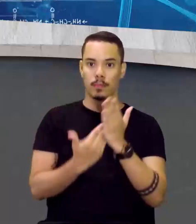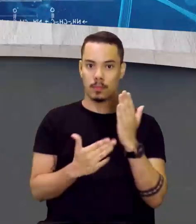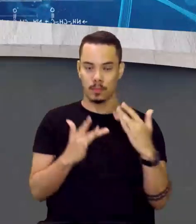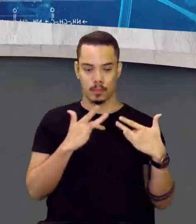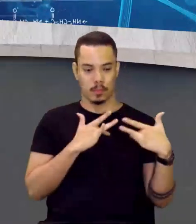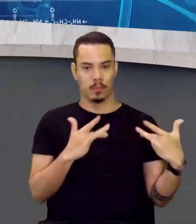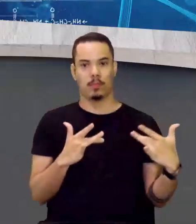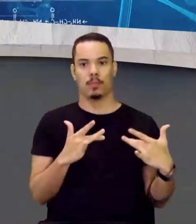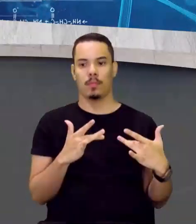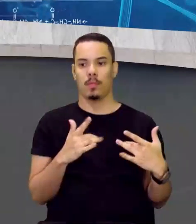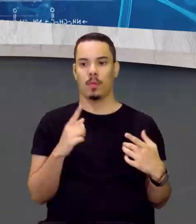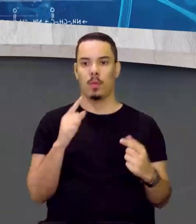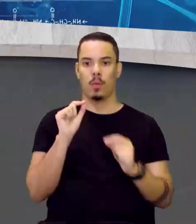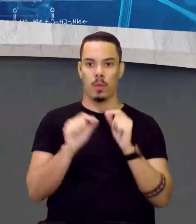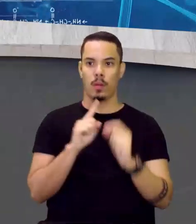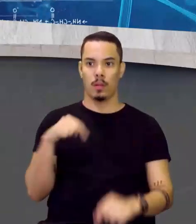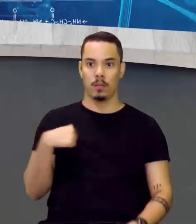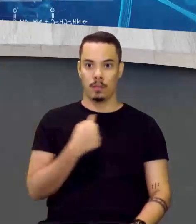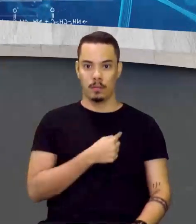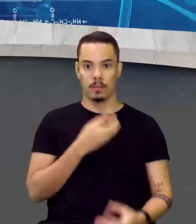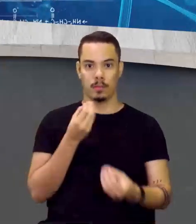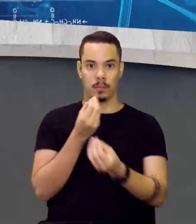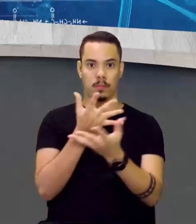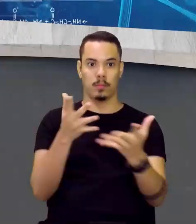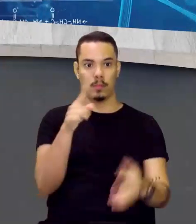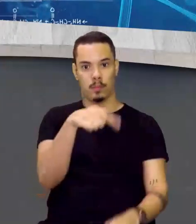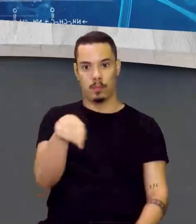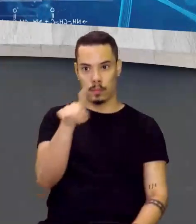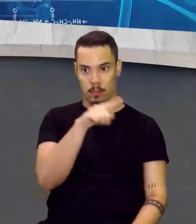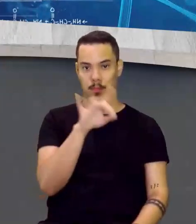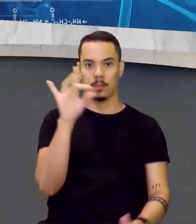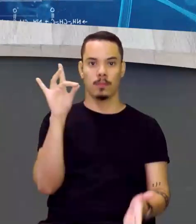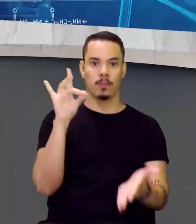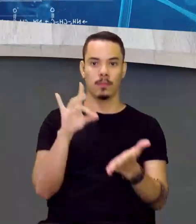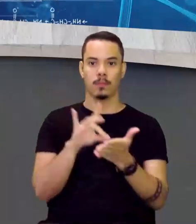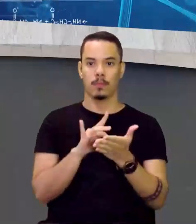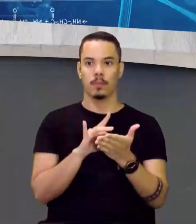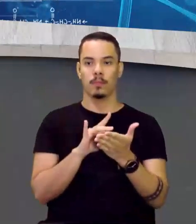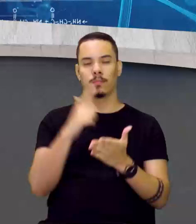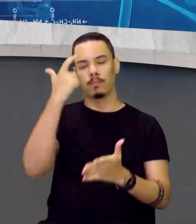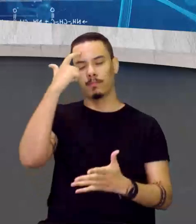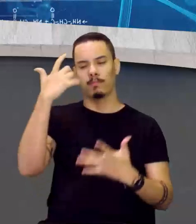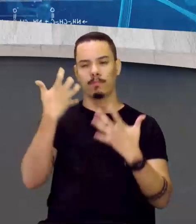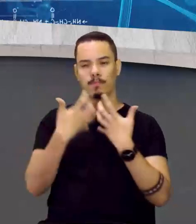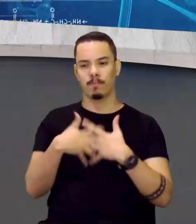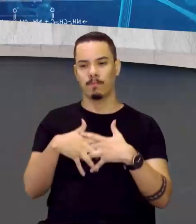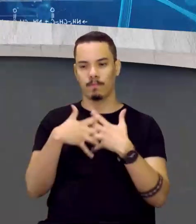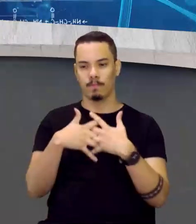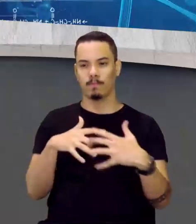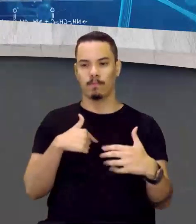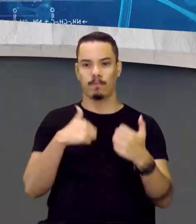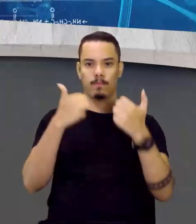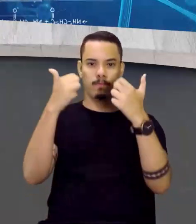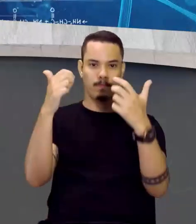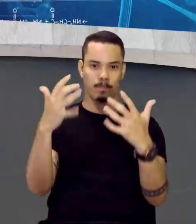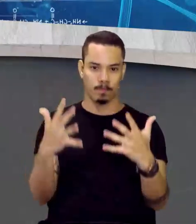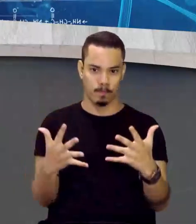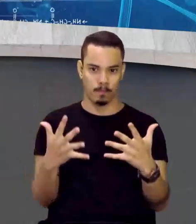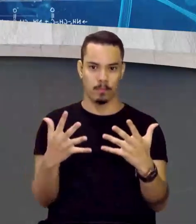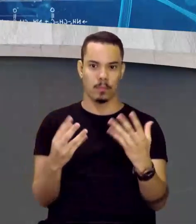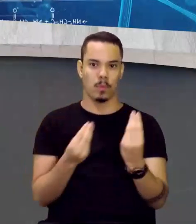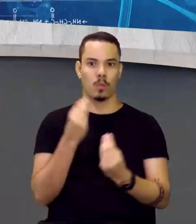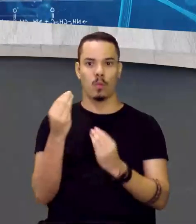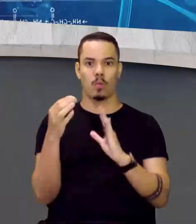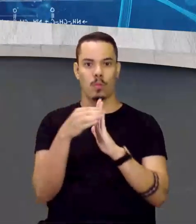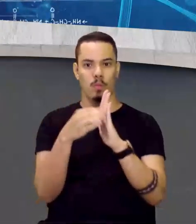levar para você, meu caro Alô, é que vocês reflitam bem, nós abordamos bem sobre as